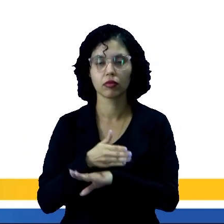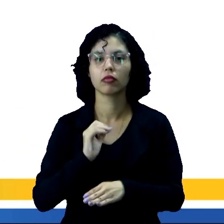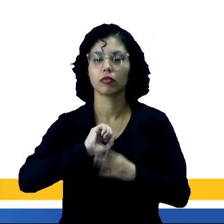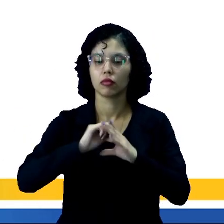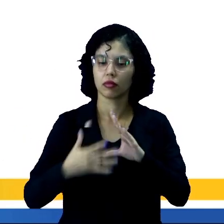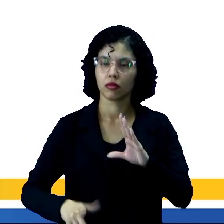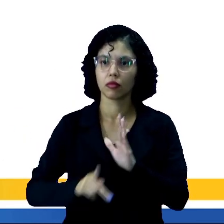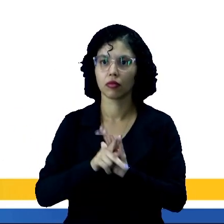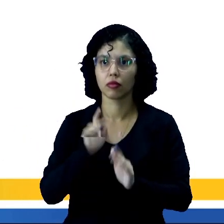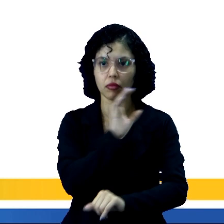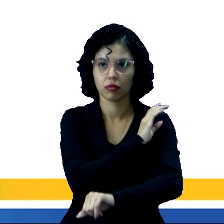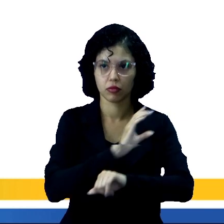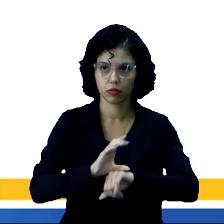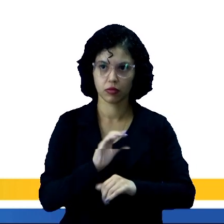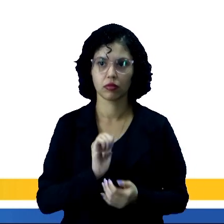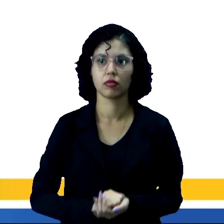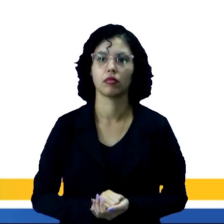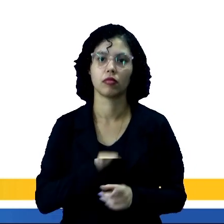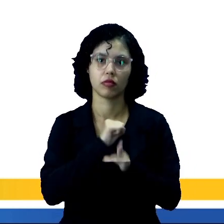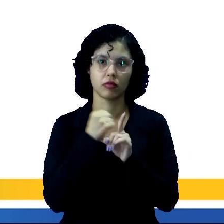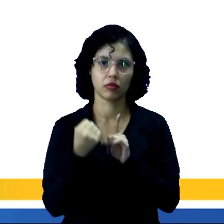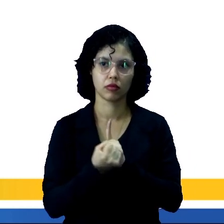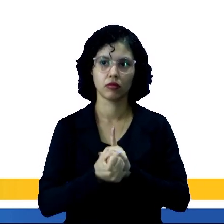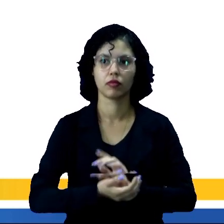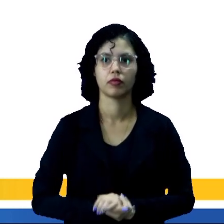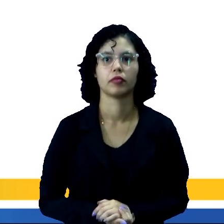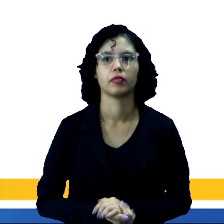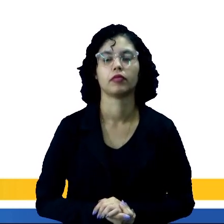características culturais dessas sociedades.